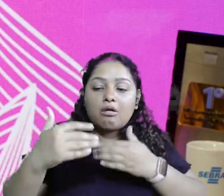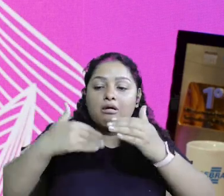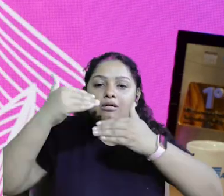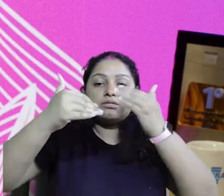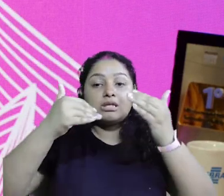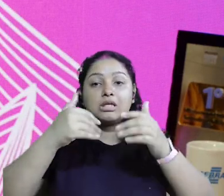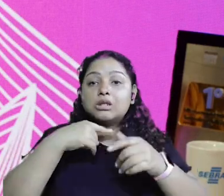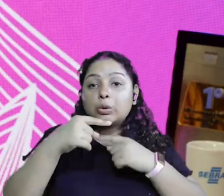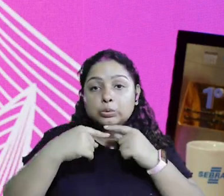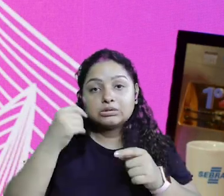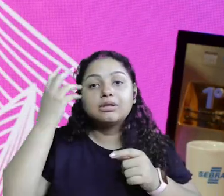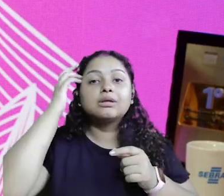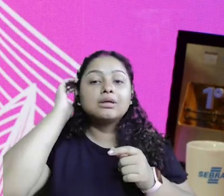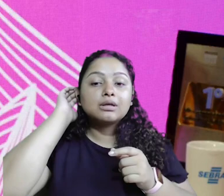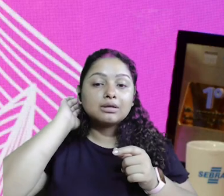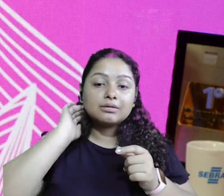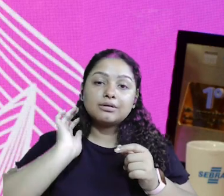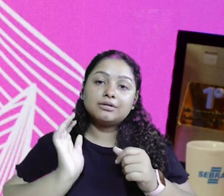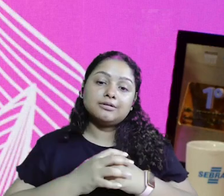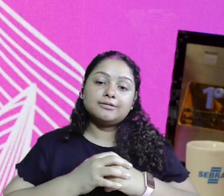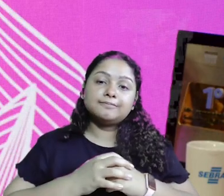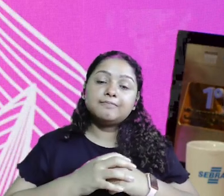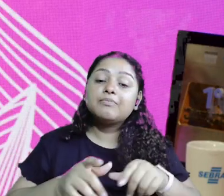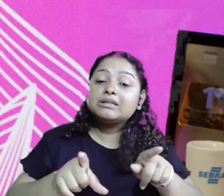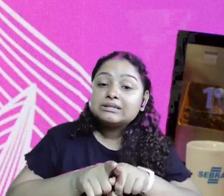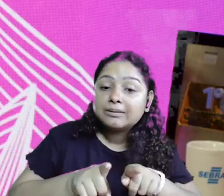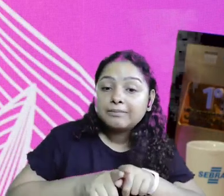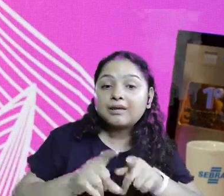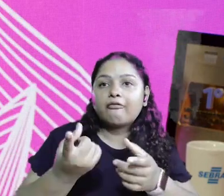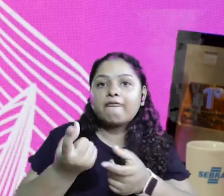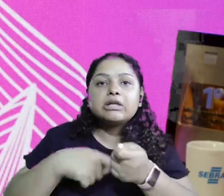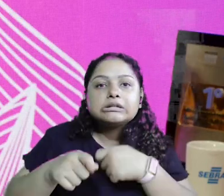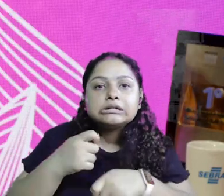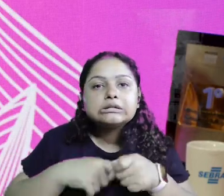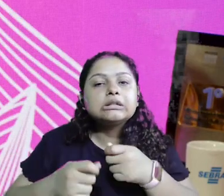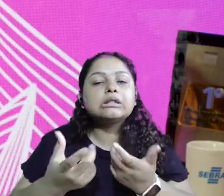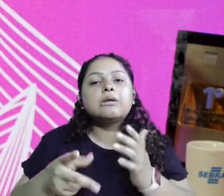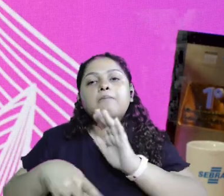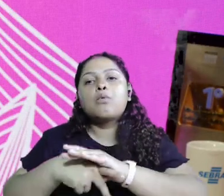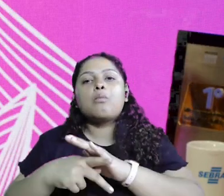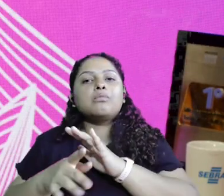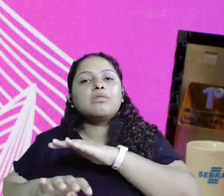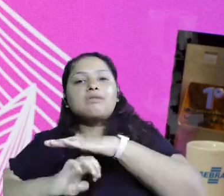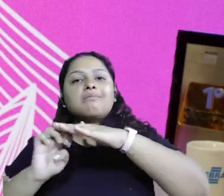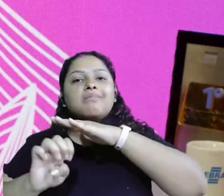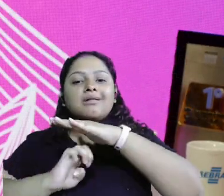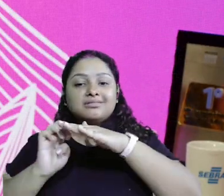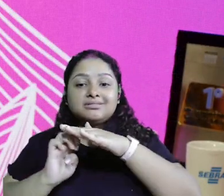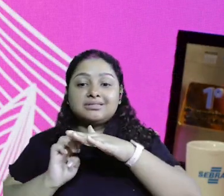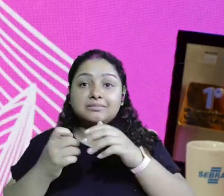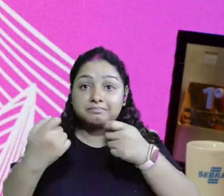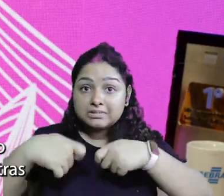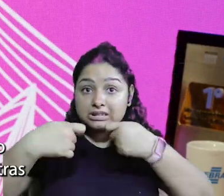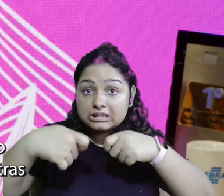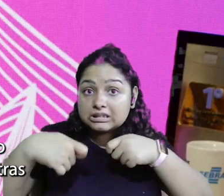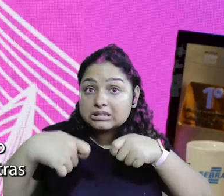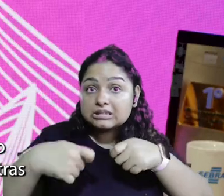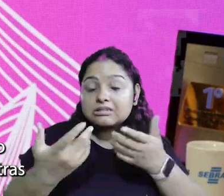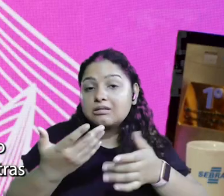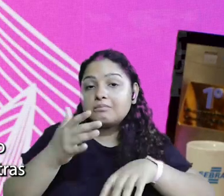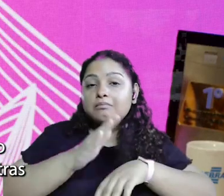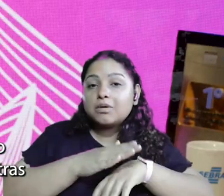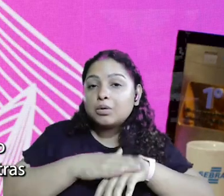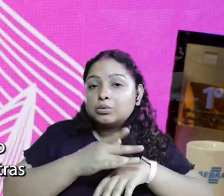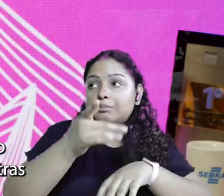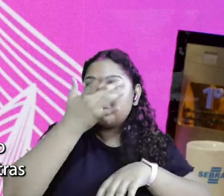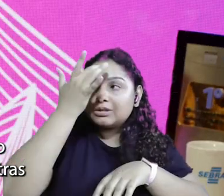consegue crescer. Mas, do outro lado, tem a rotina e daí tem questões financeiras, econômicas, do próprio negócio, que até também